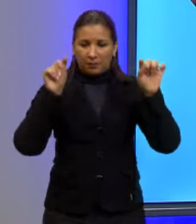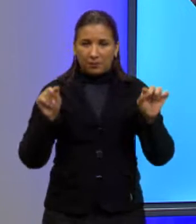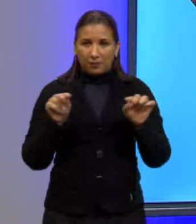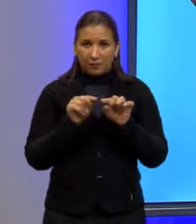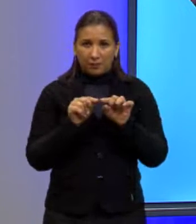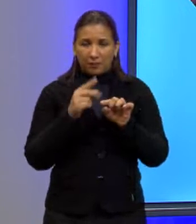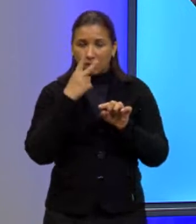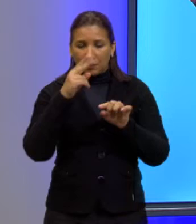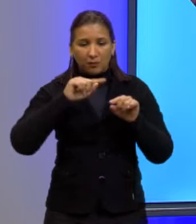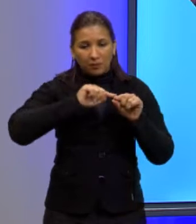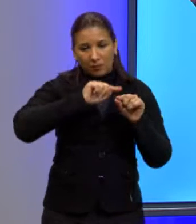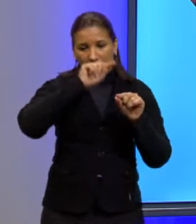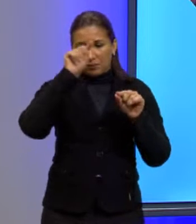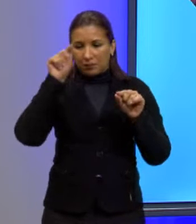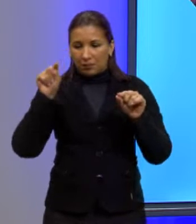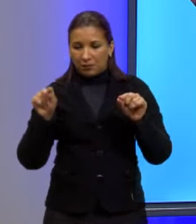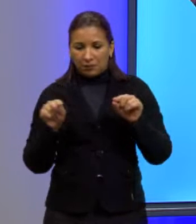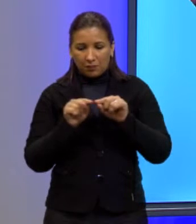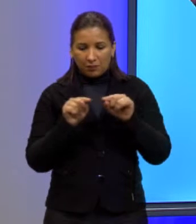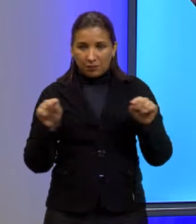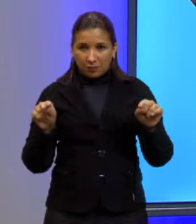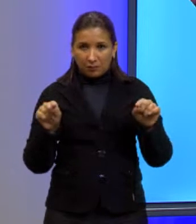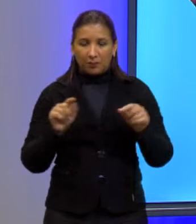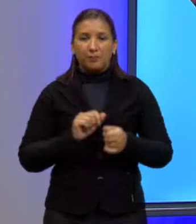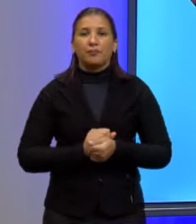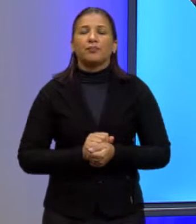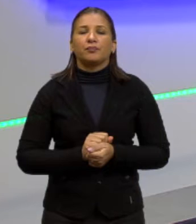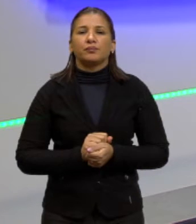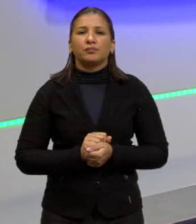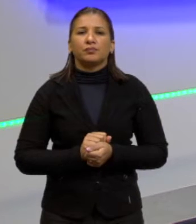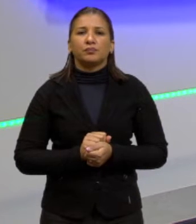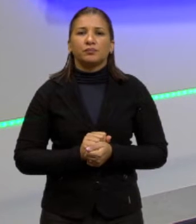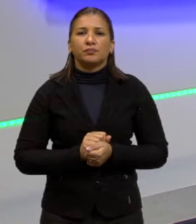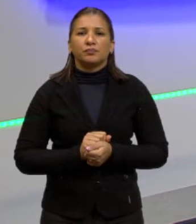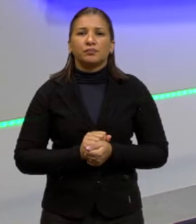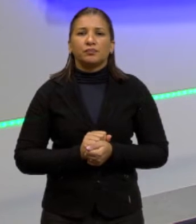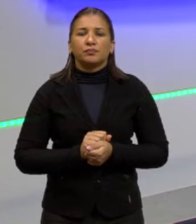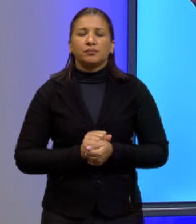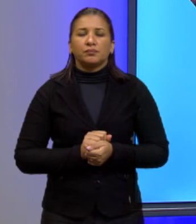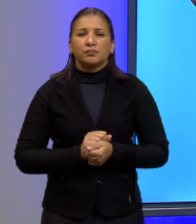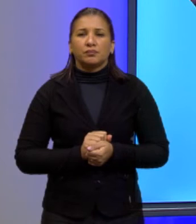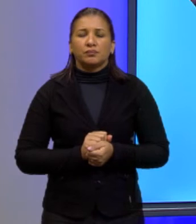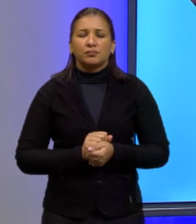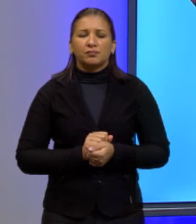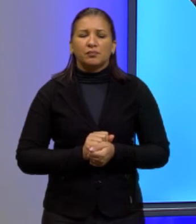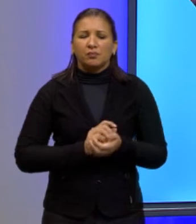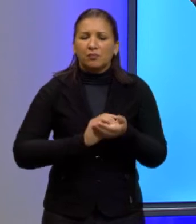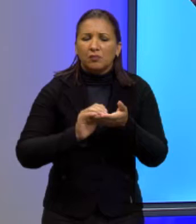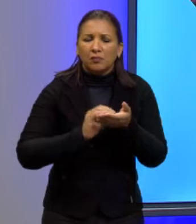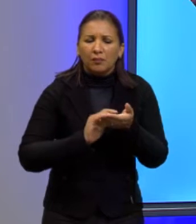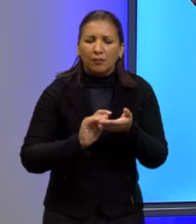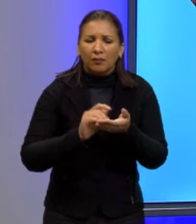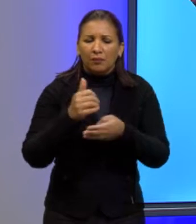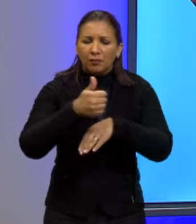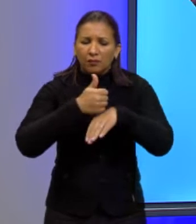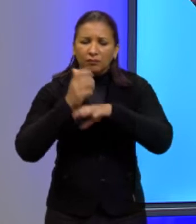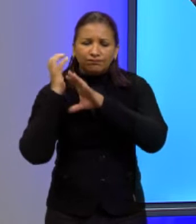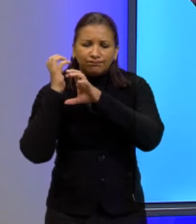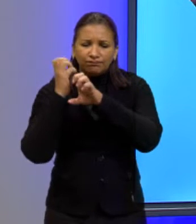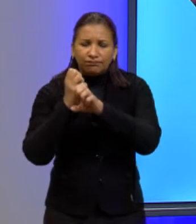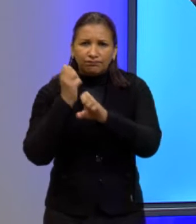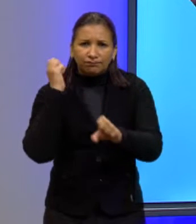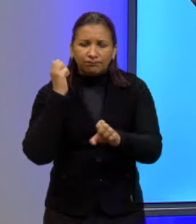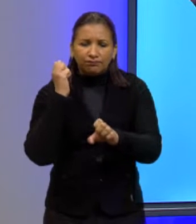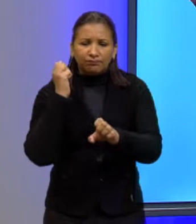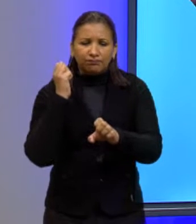de um arco de parábola em mesmas dimensões. Para determinar o custo da obra, o engenheiro deve calcular a área sobre o arco